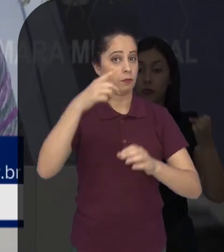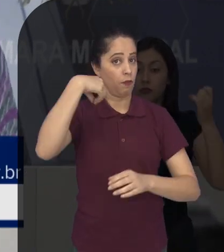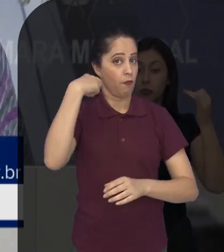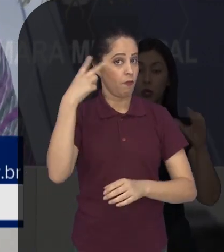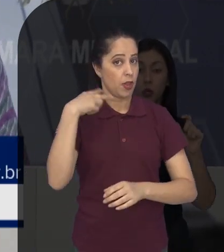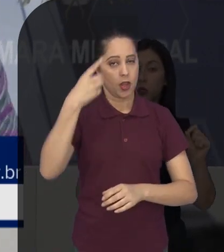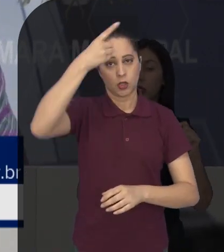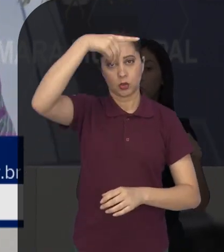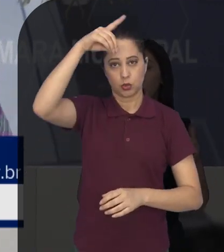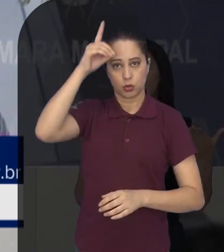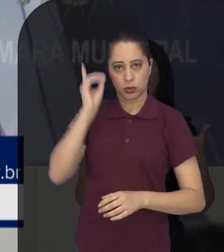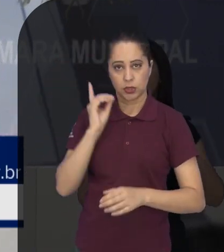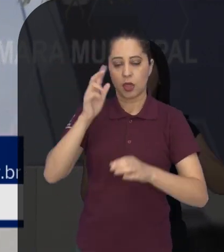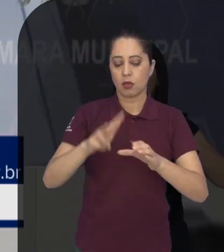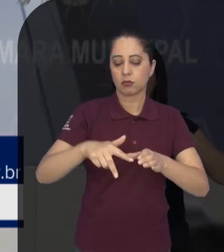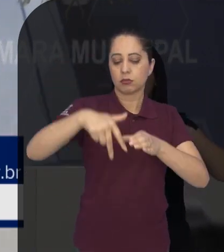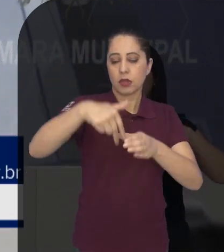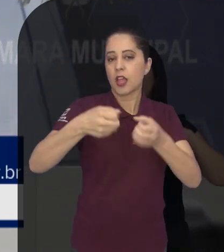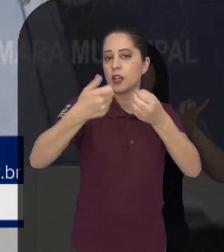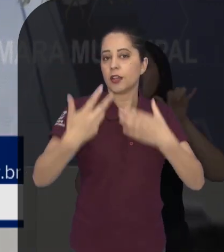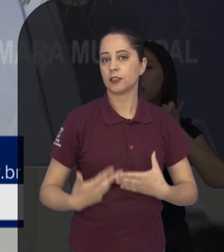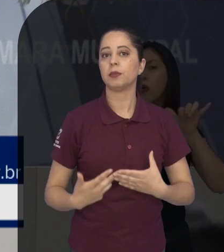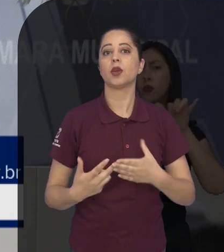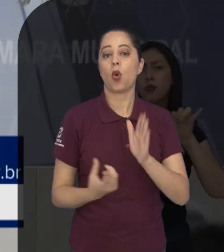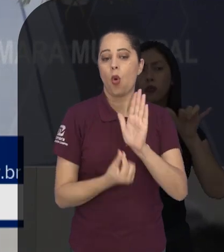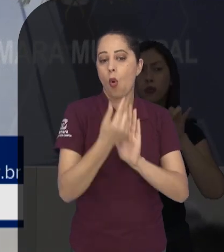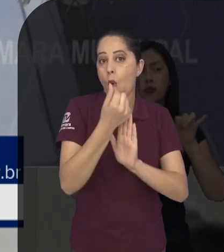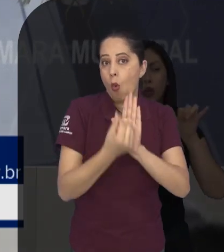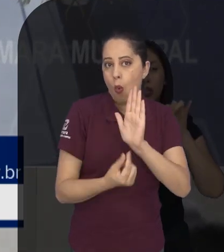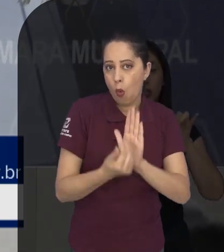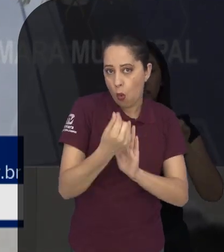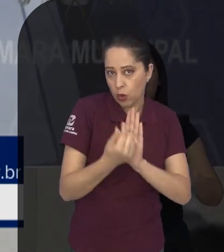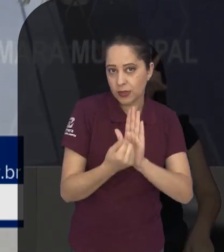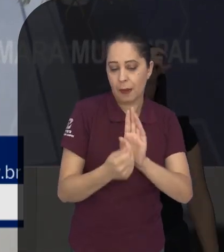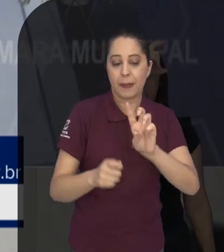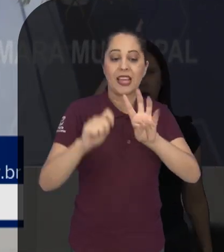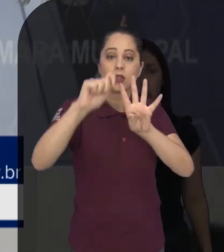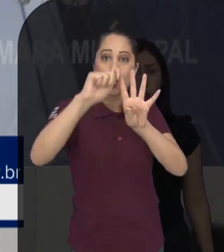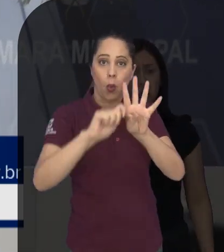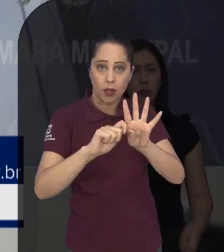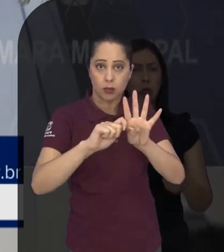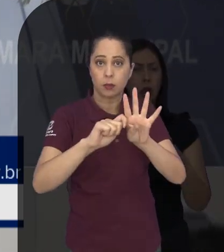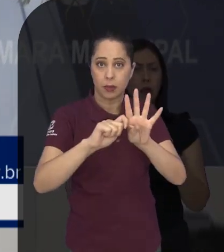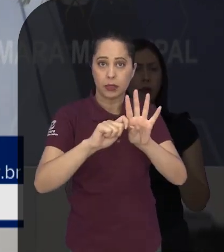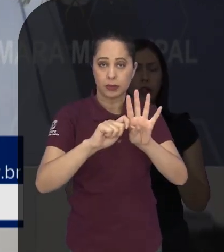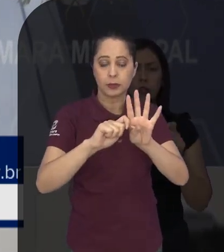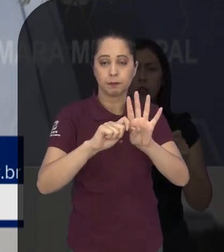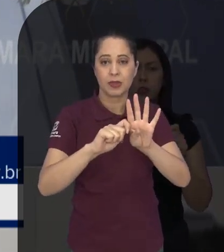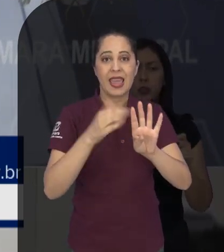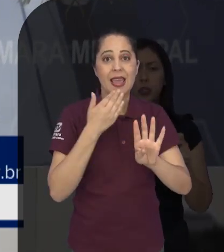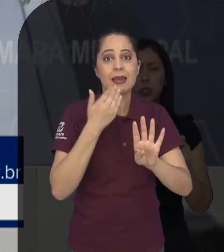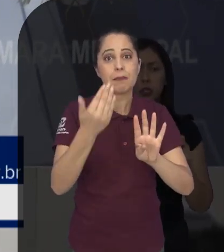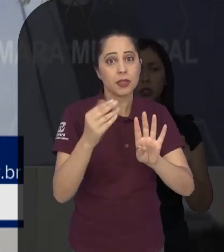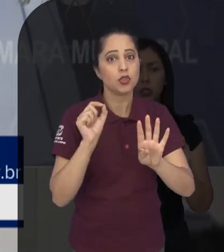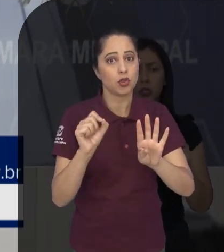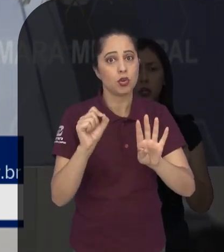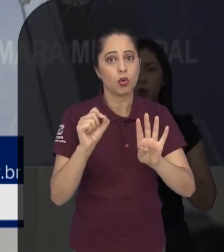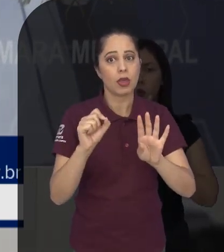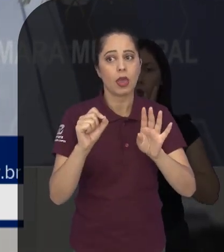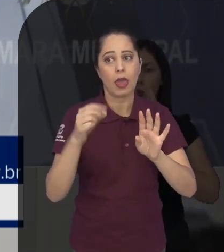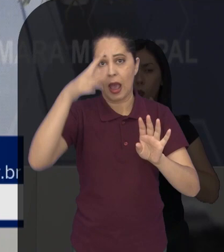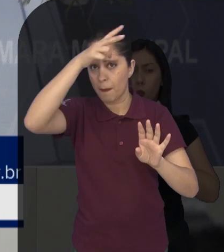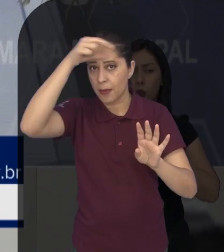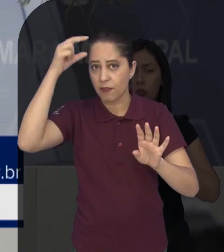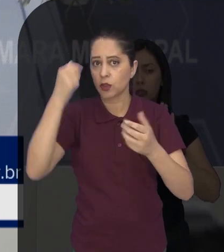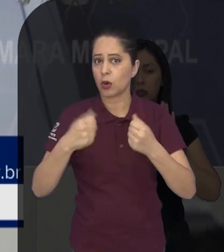falou sobre o resultado do balanço das metas fiscais da prefeitura no primeiro quadrimestre deste ano e pediu mais atenção do poder